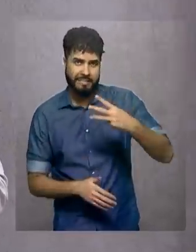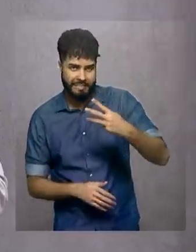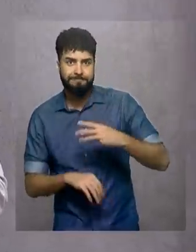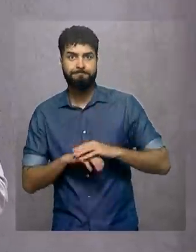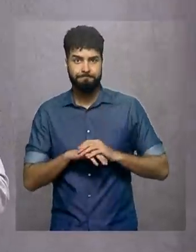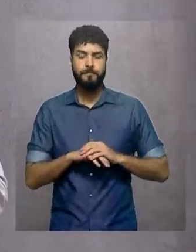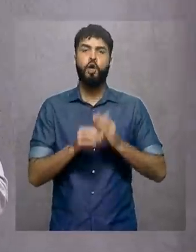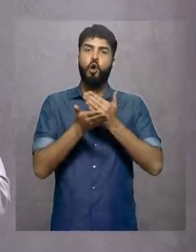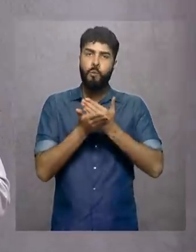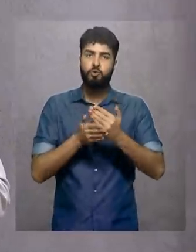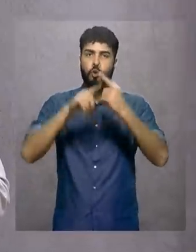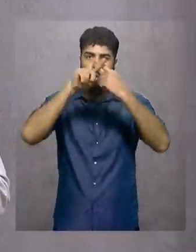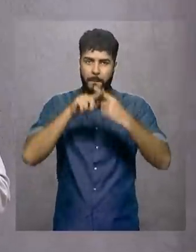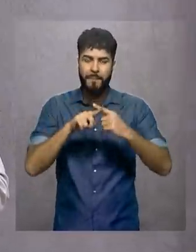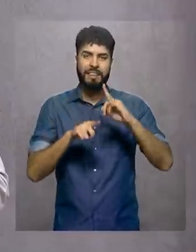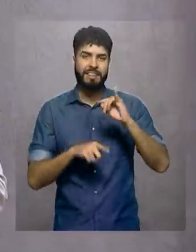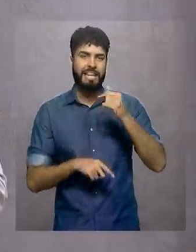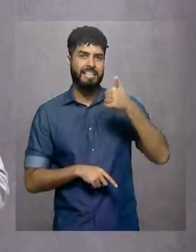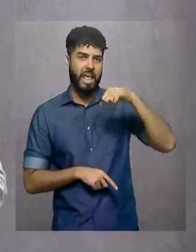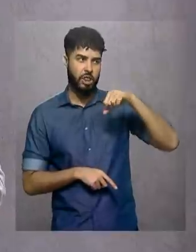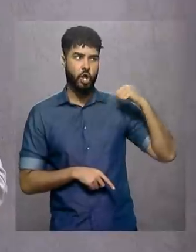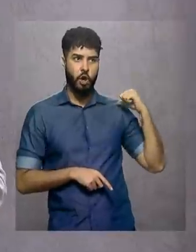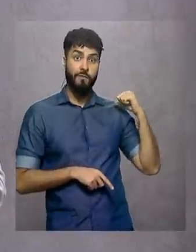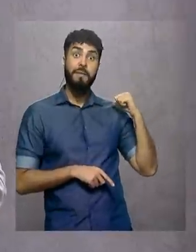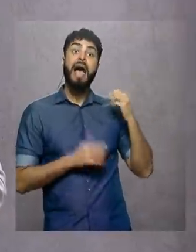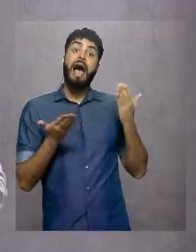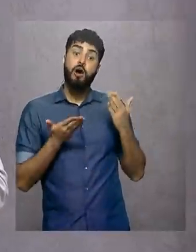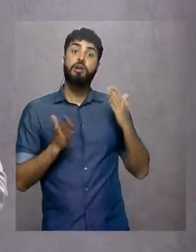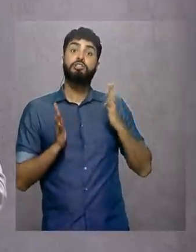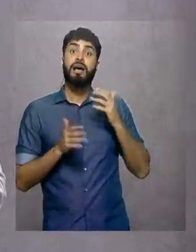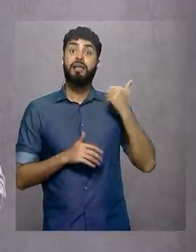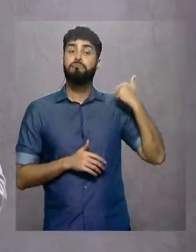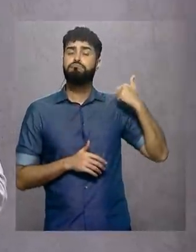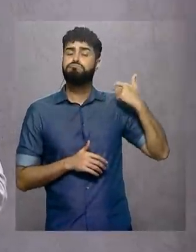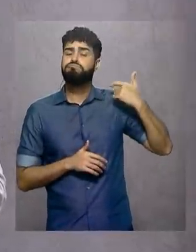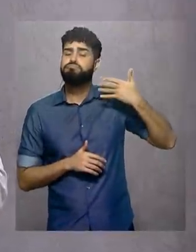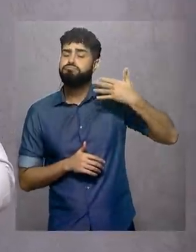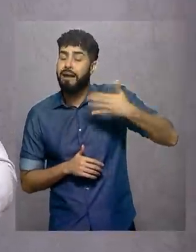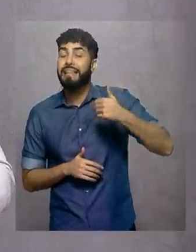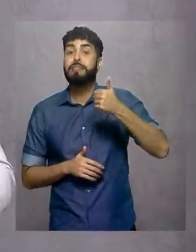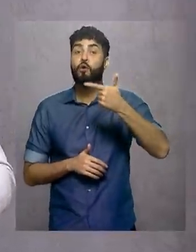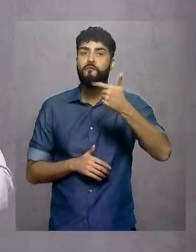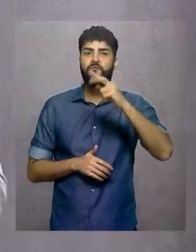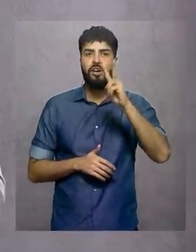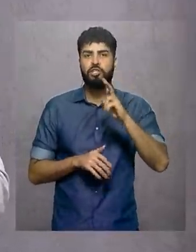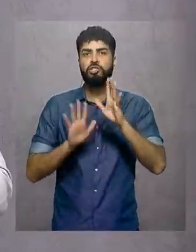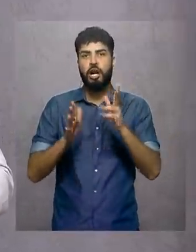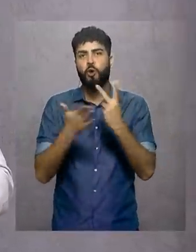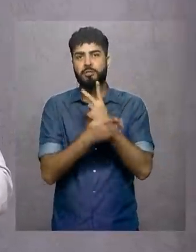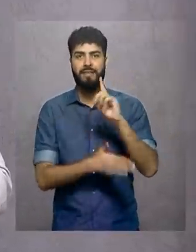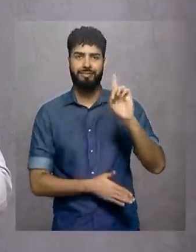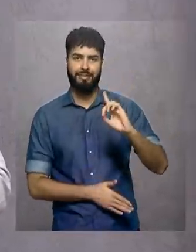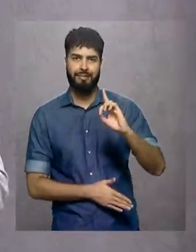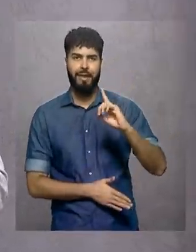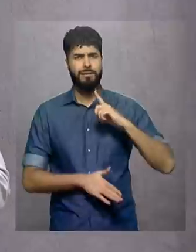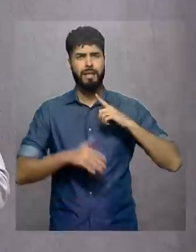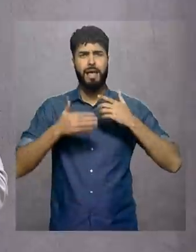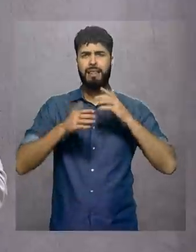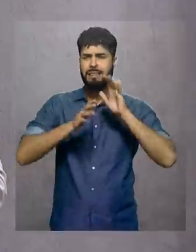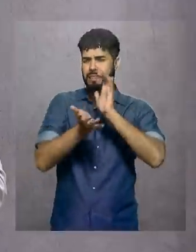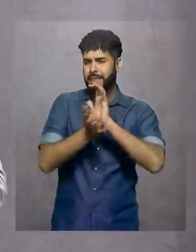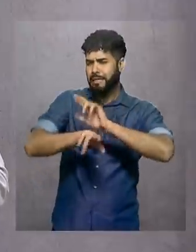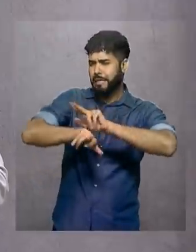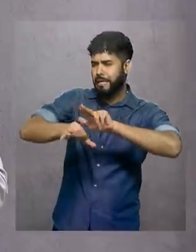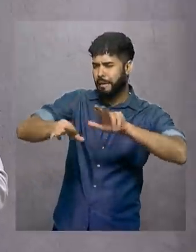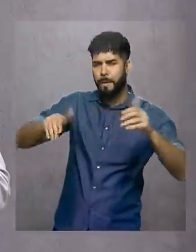competição começou no dia 19, essa é a 12ª edição da Série D, uma competição bem democrática e que, a